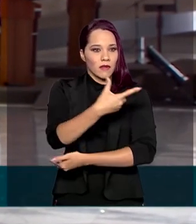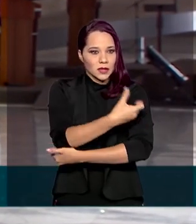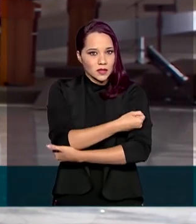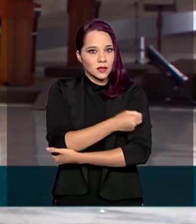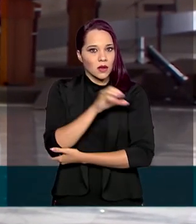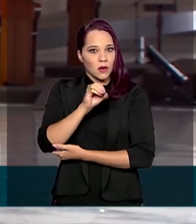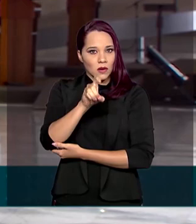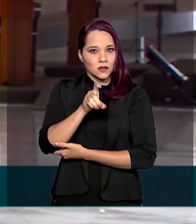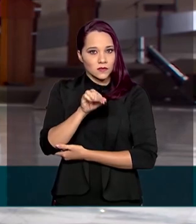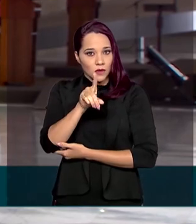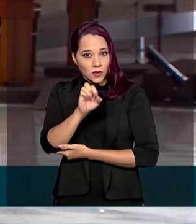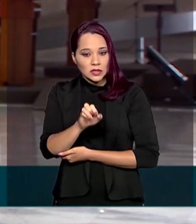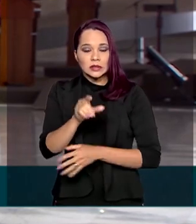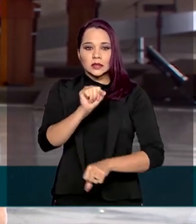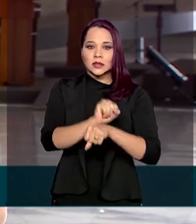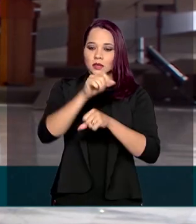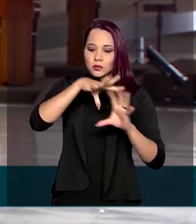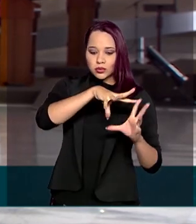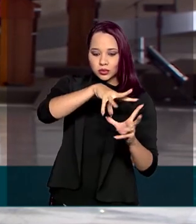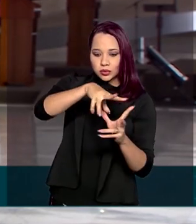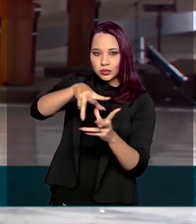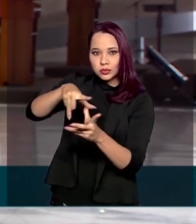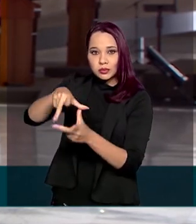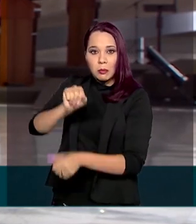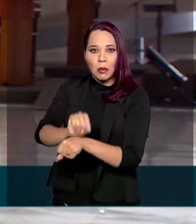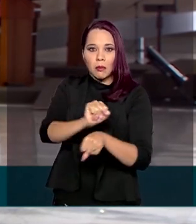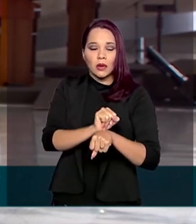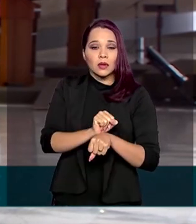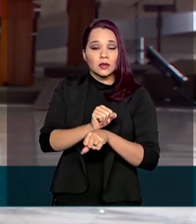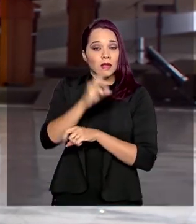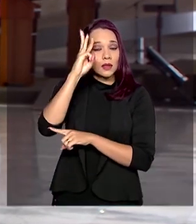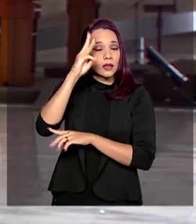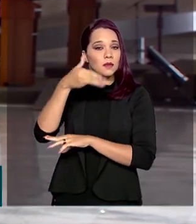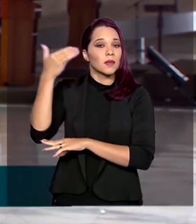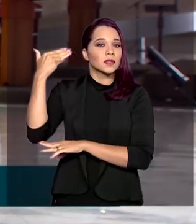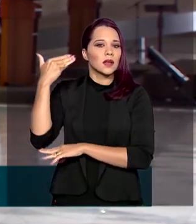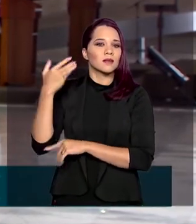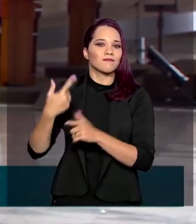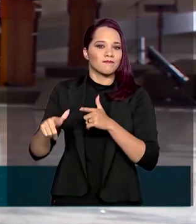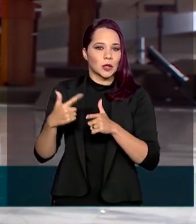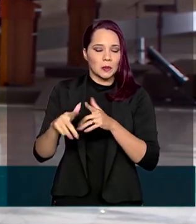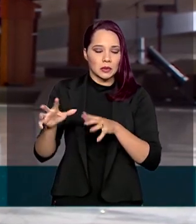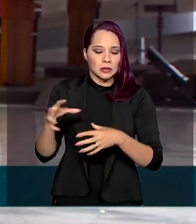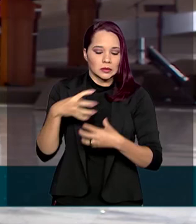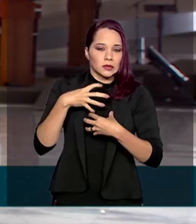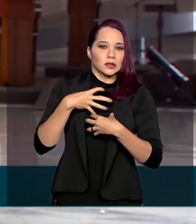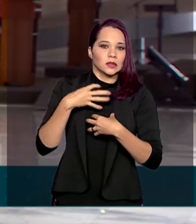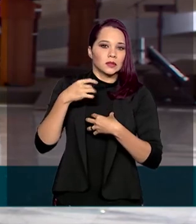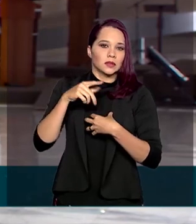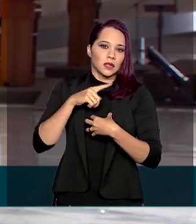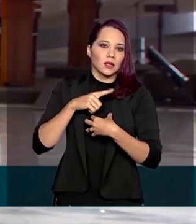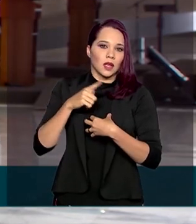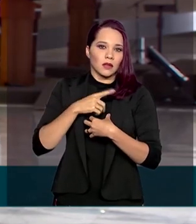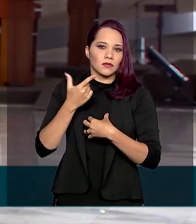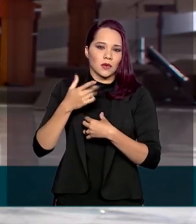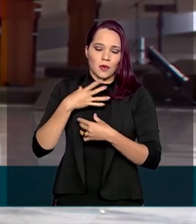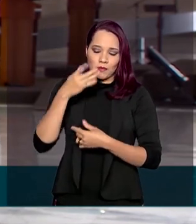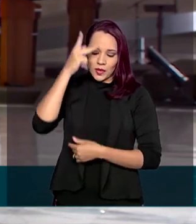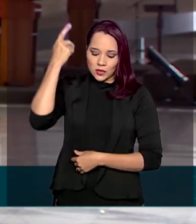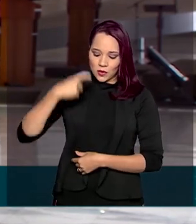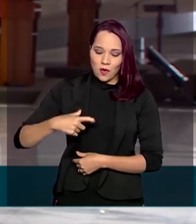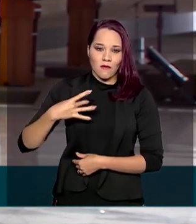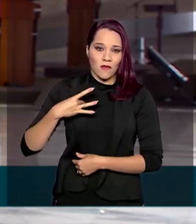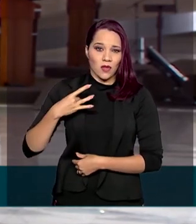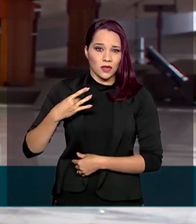estavam suspensos em todo o mundo desde a última terça-feira por conta de uma reação adversa apresentada por uma voluntária